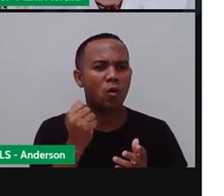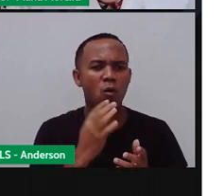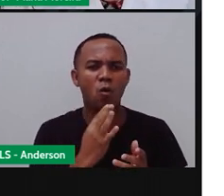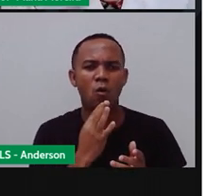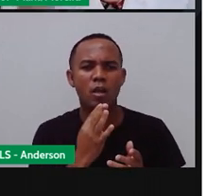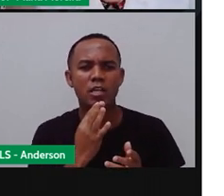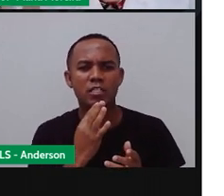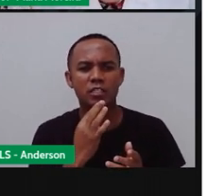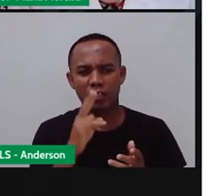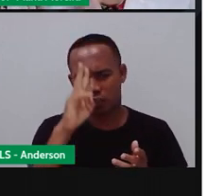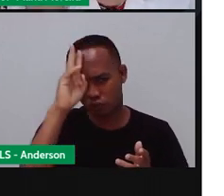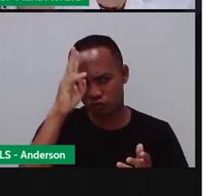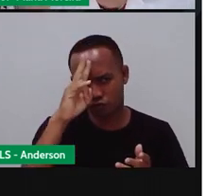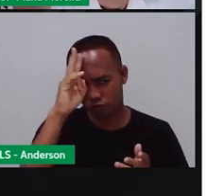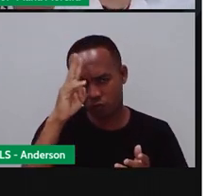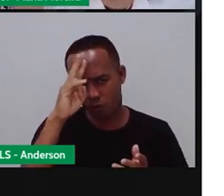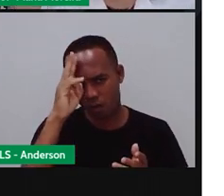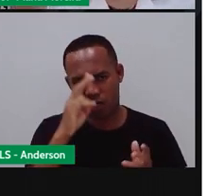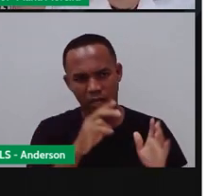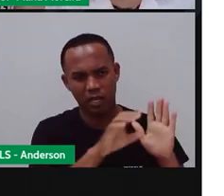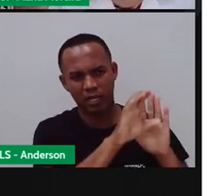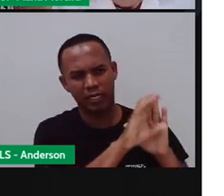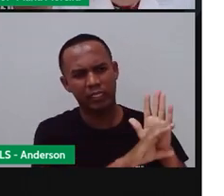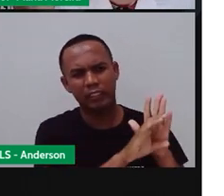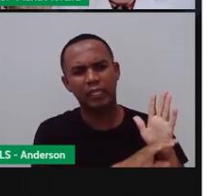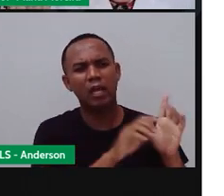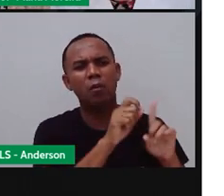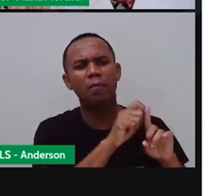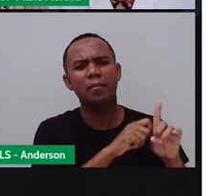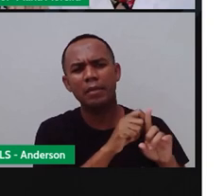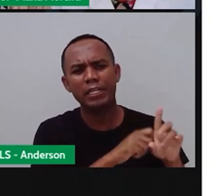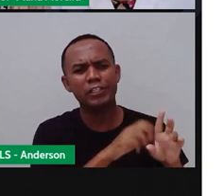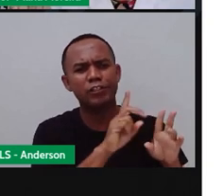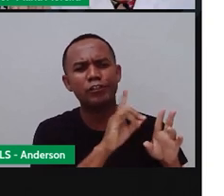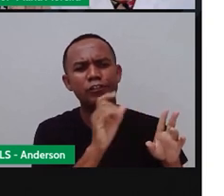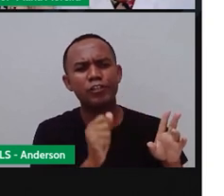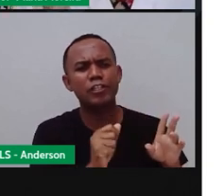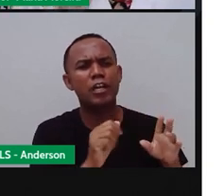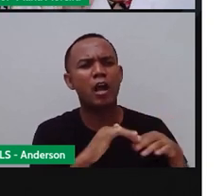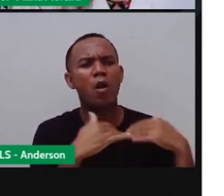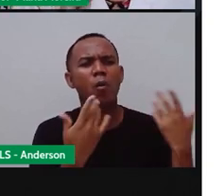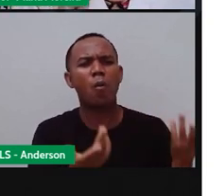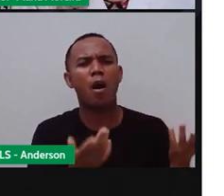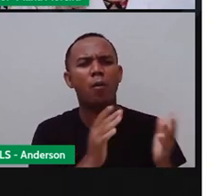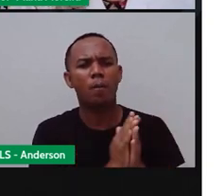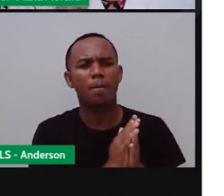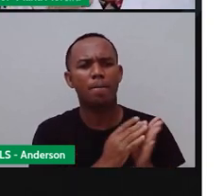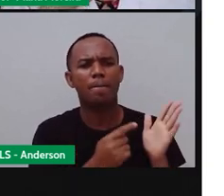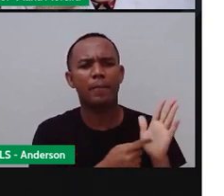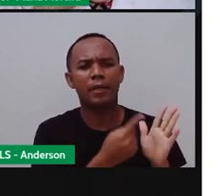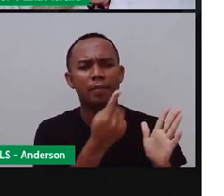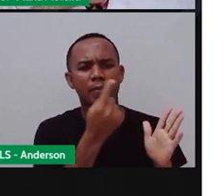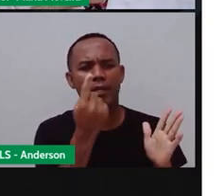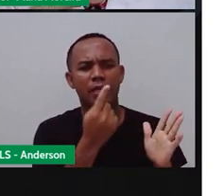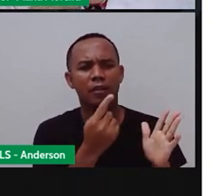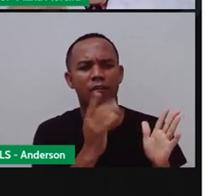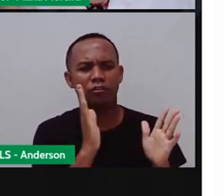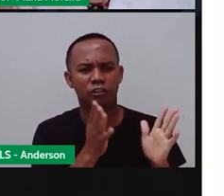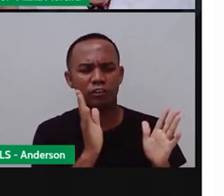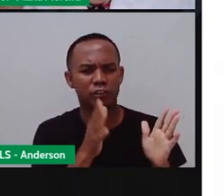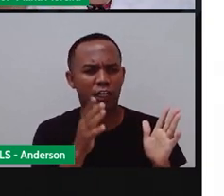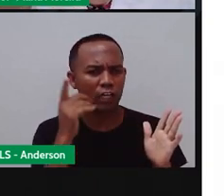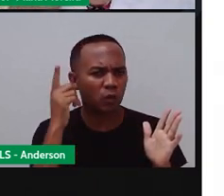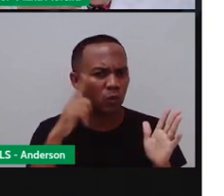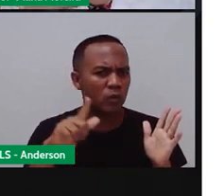calendário? Então fica aí as curiosidades, né? Deixadas pela PRO e por Anderson. Primeiro, você já conseguiu,